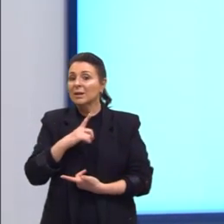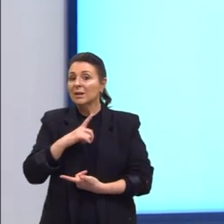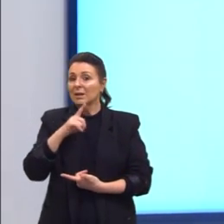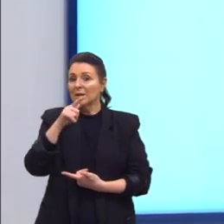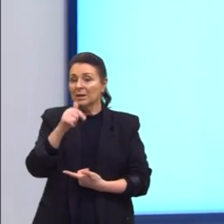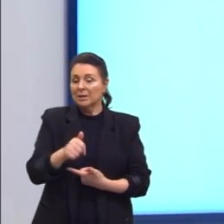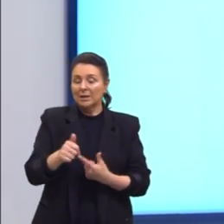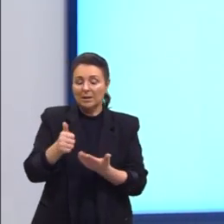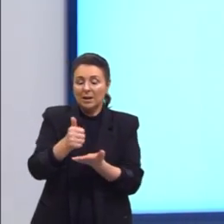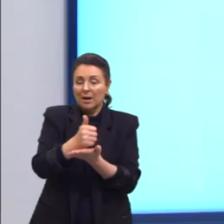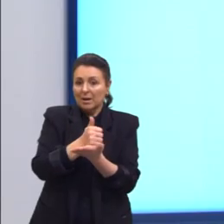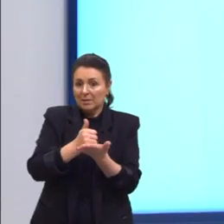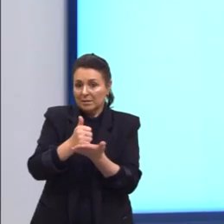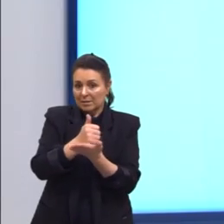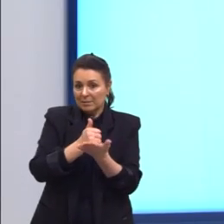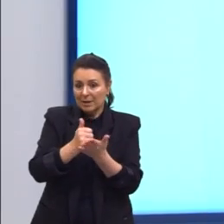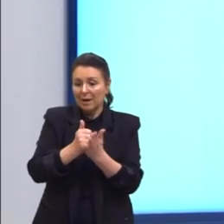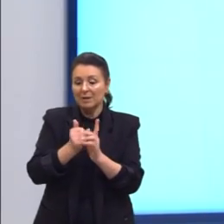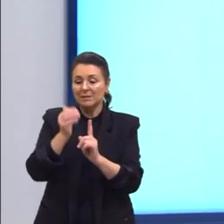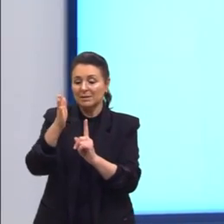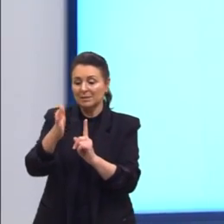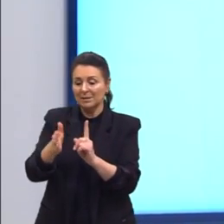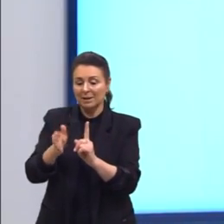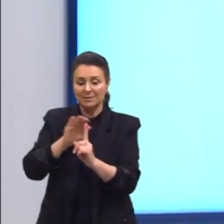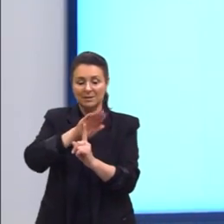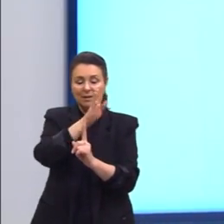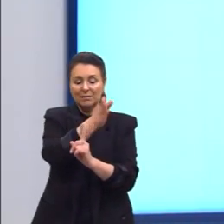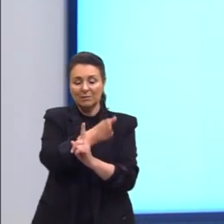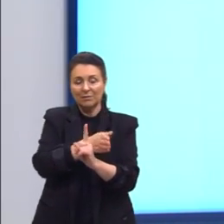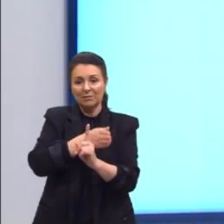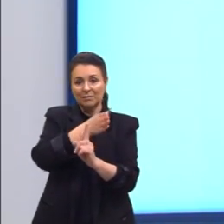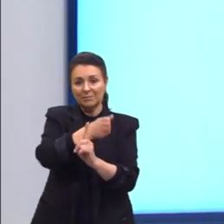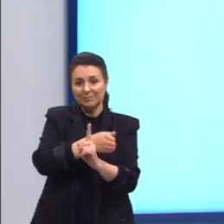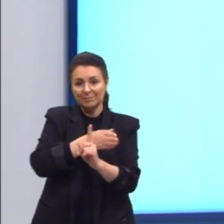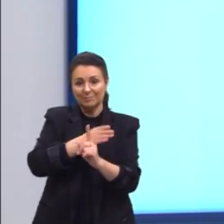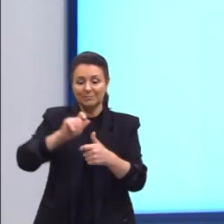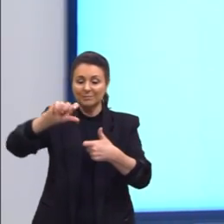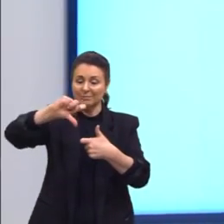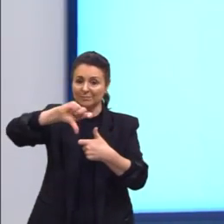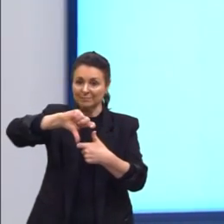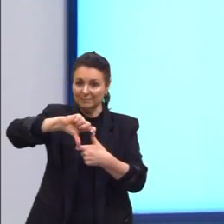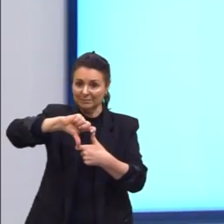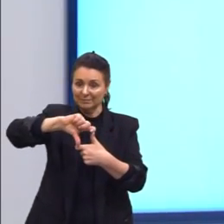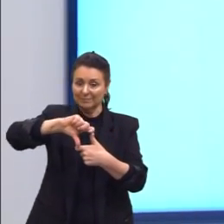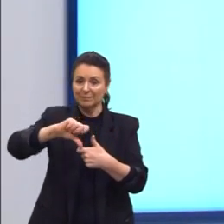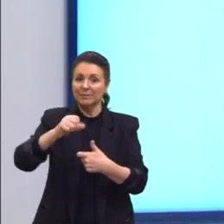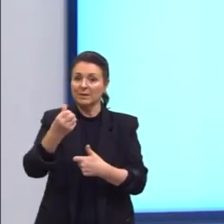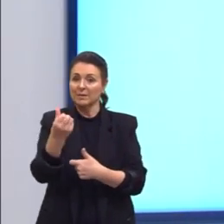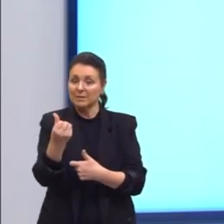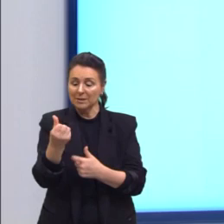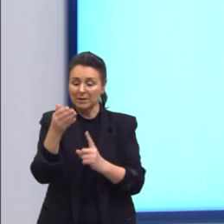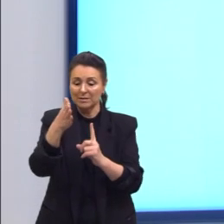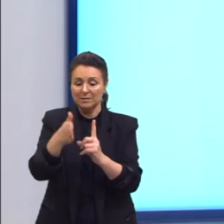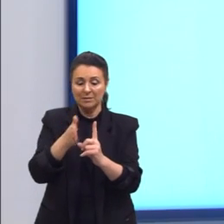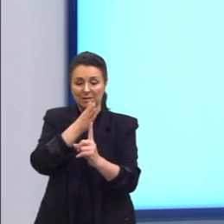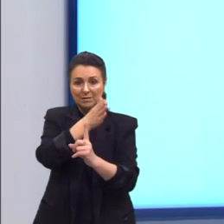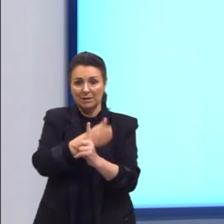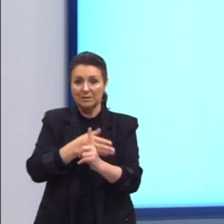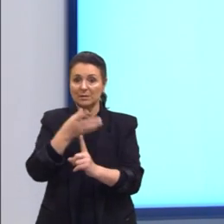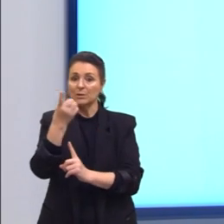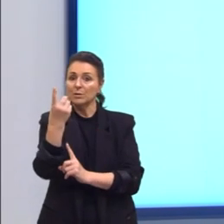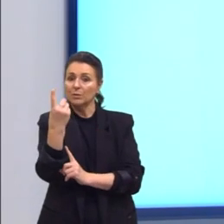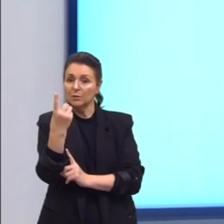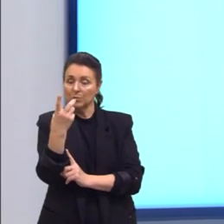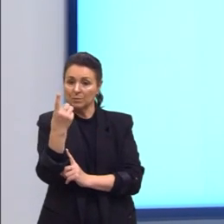as bases e as faces laterais compostas por quadrados. Seis faces, doze arestas